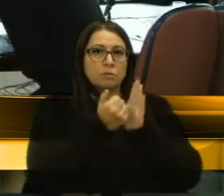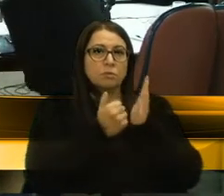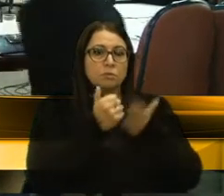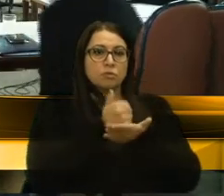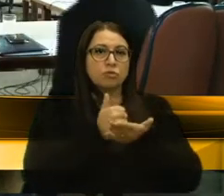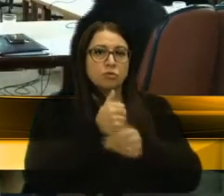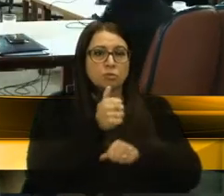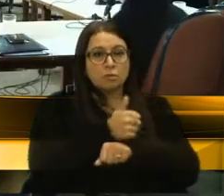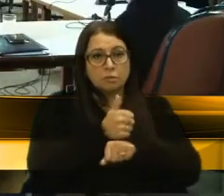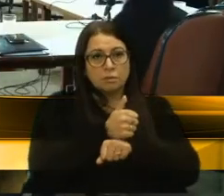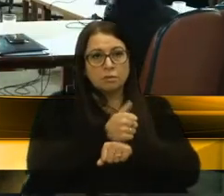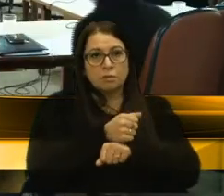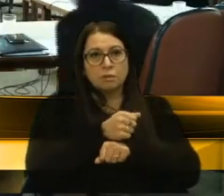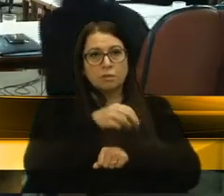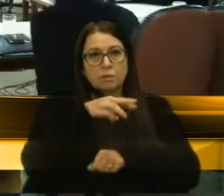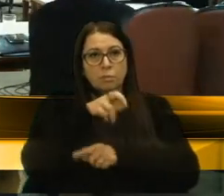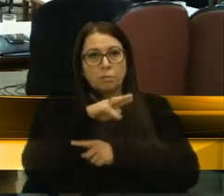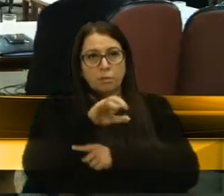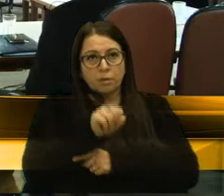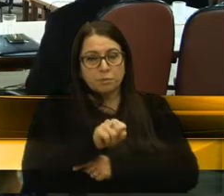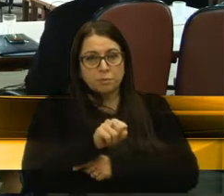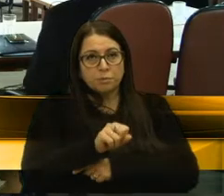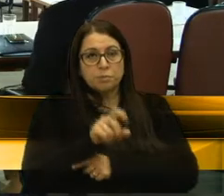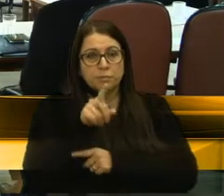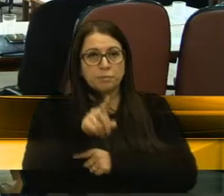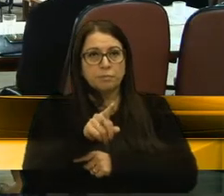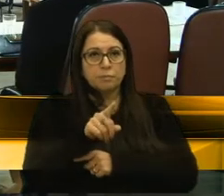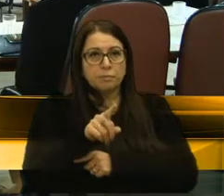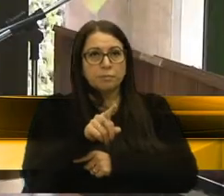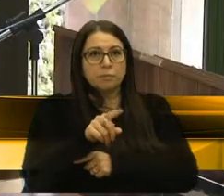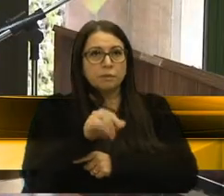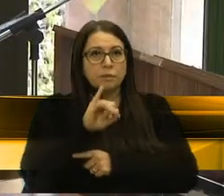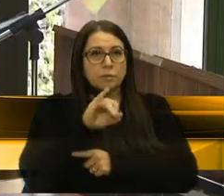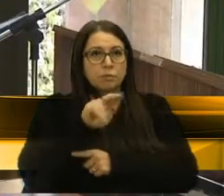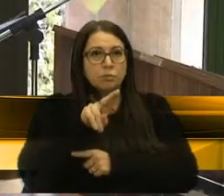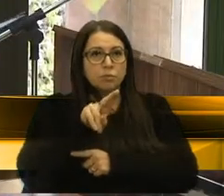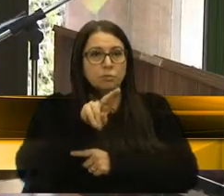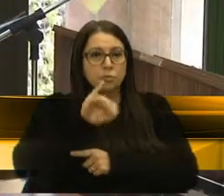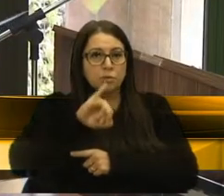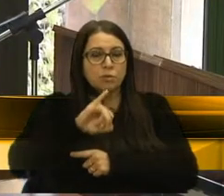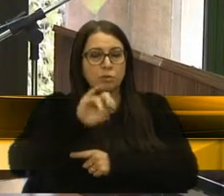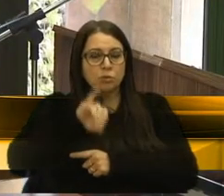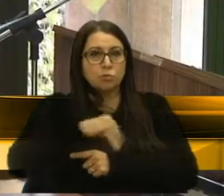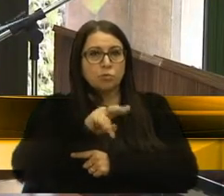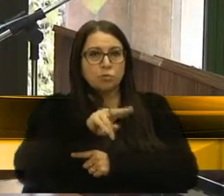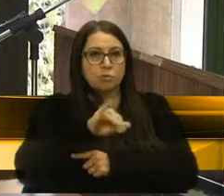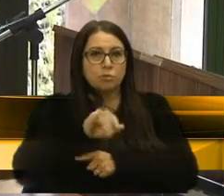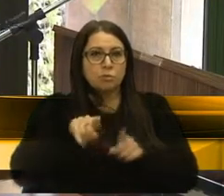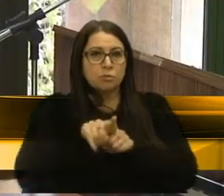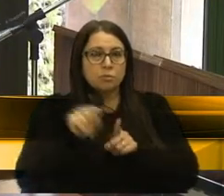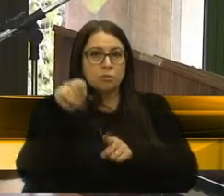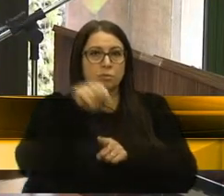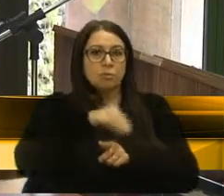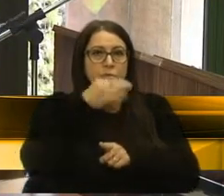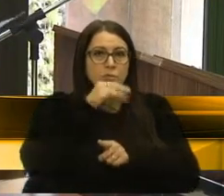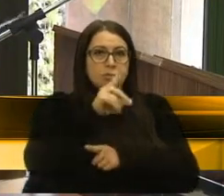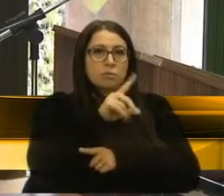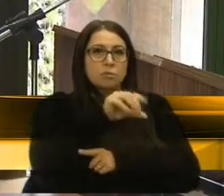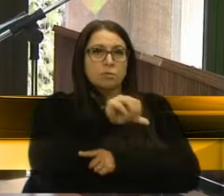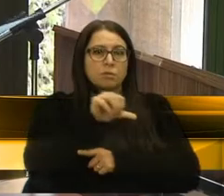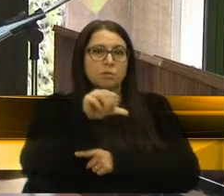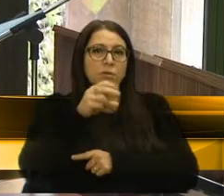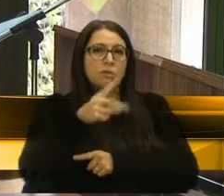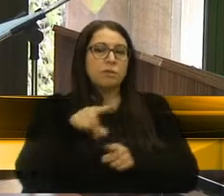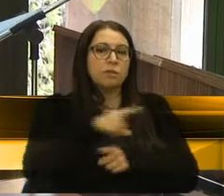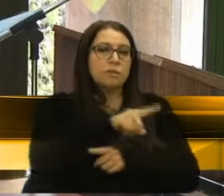Fernando Kirst, que é de Ijuí, radicou-se em Caxias do Sul, a partir de 1992,